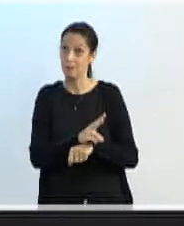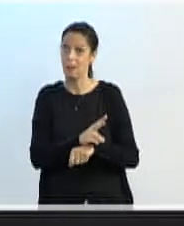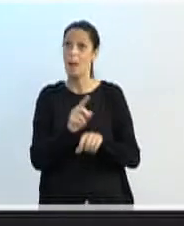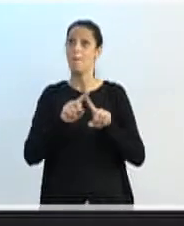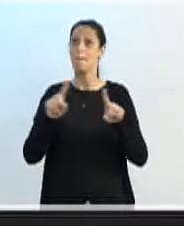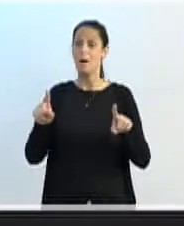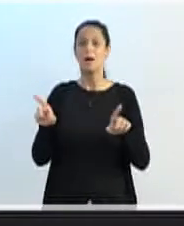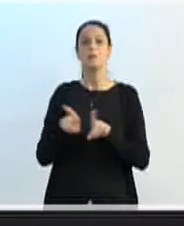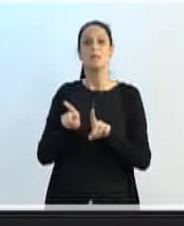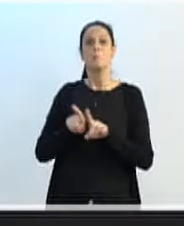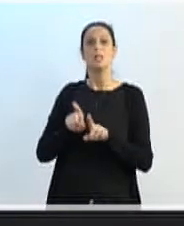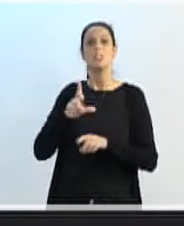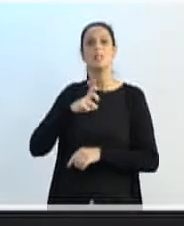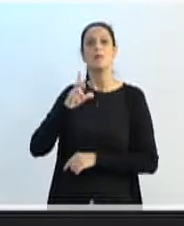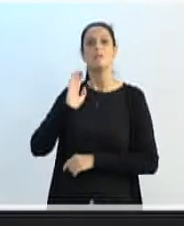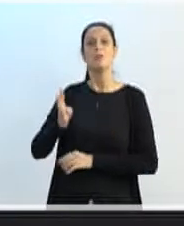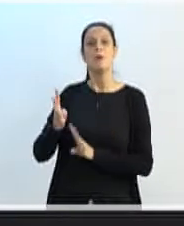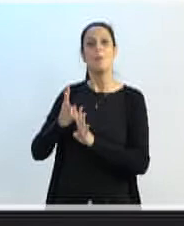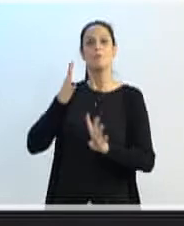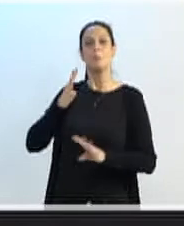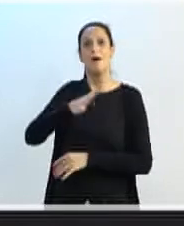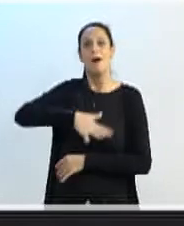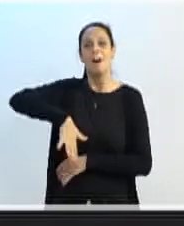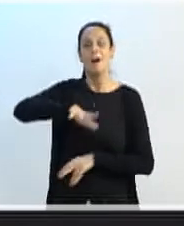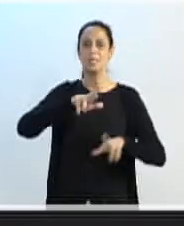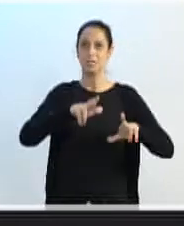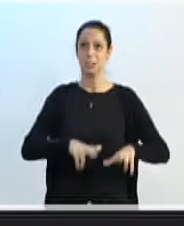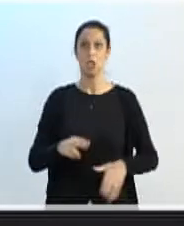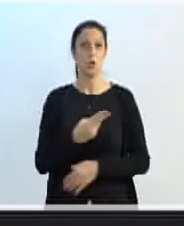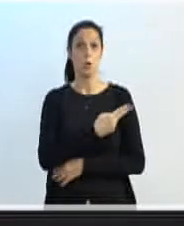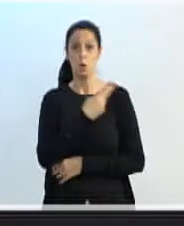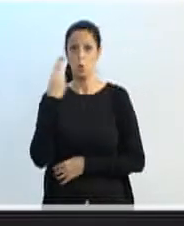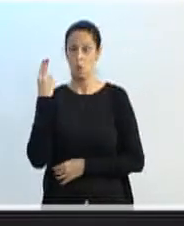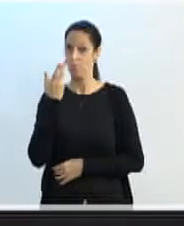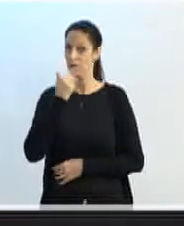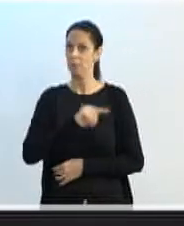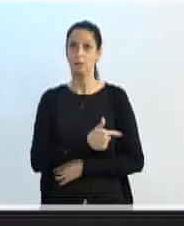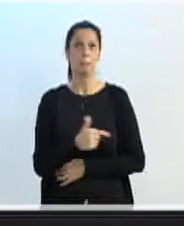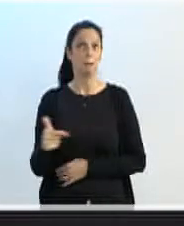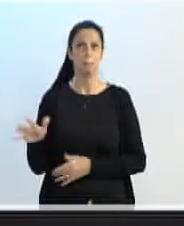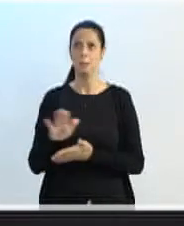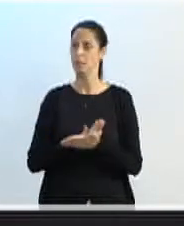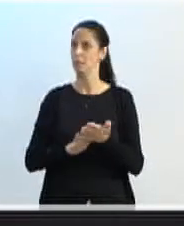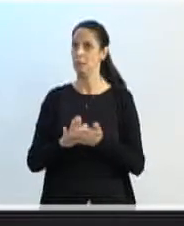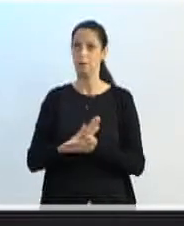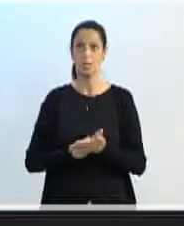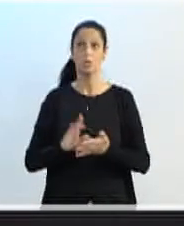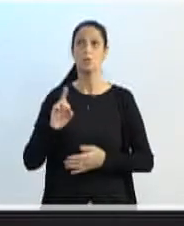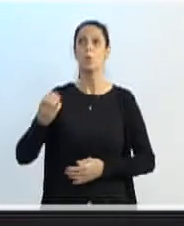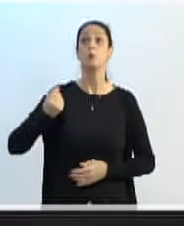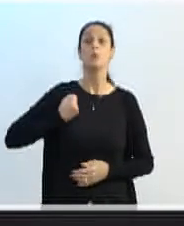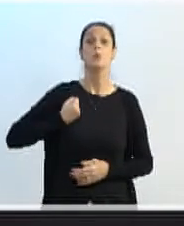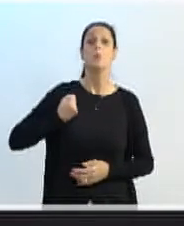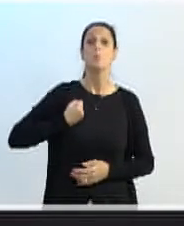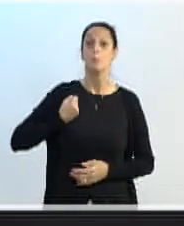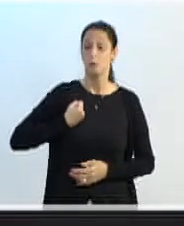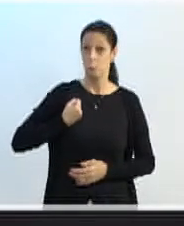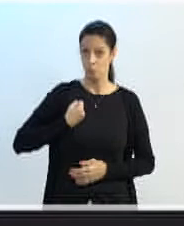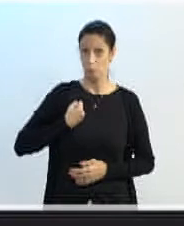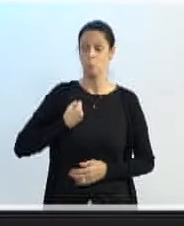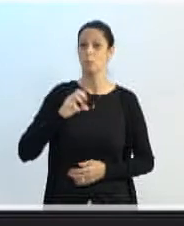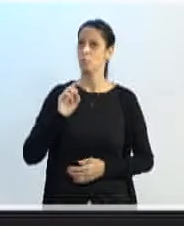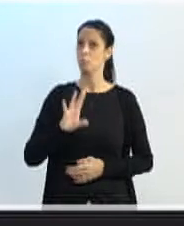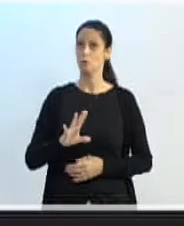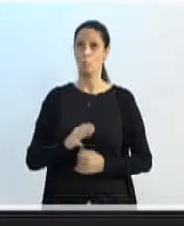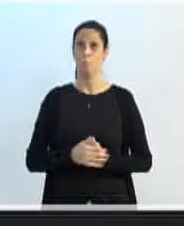adicionada automática numa fila de região. O nome da criança não aparece, ele é só um número de protocolo por questões de privacidade, da